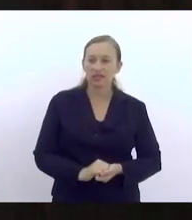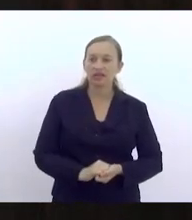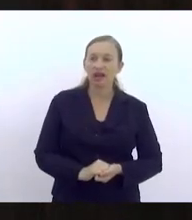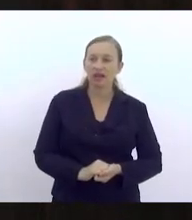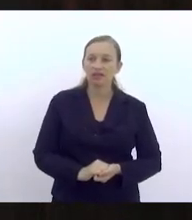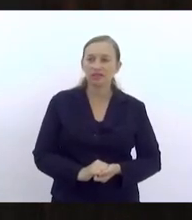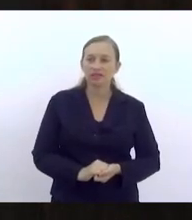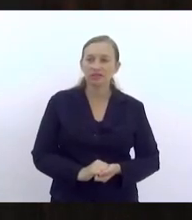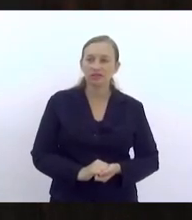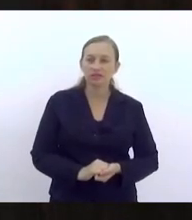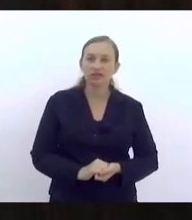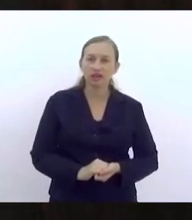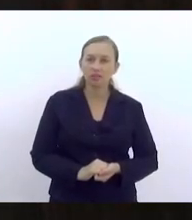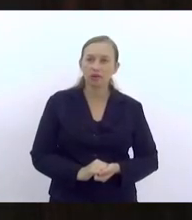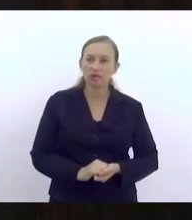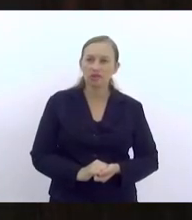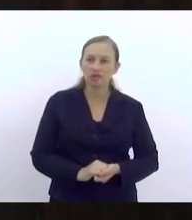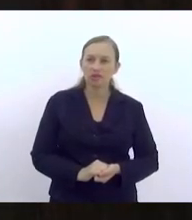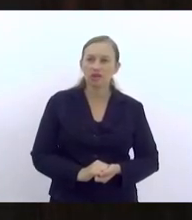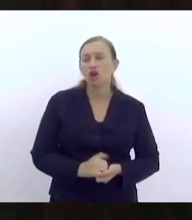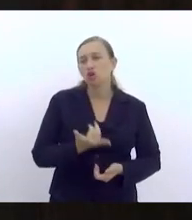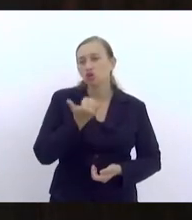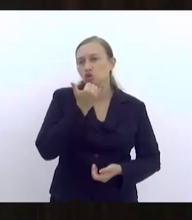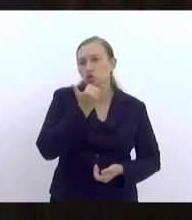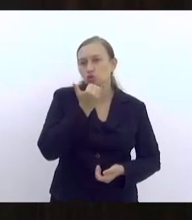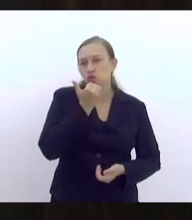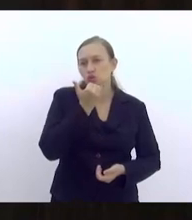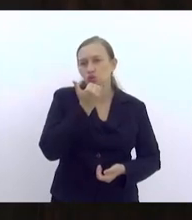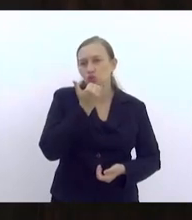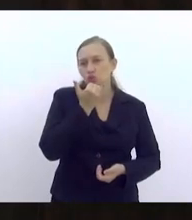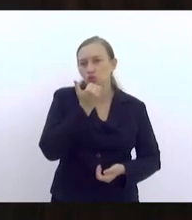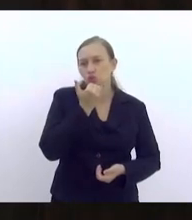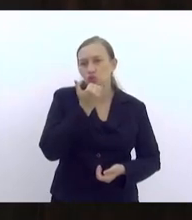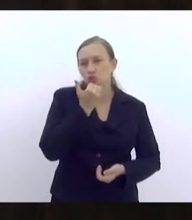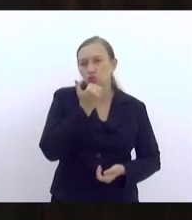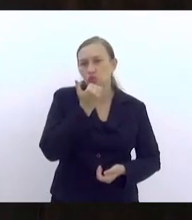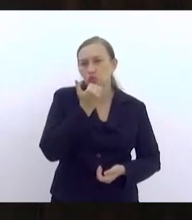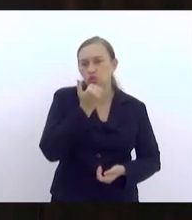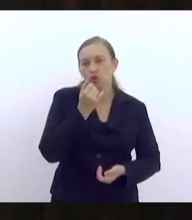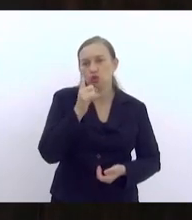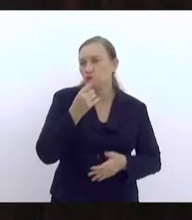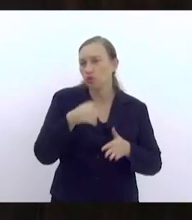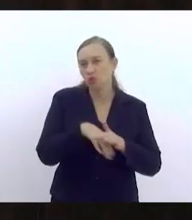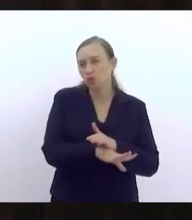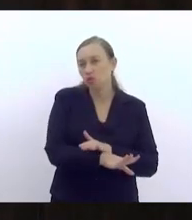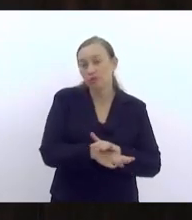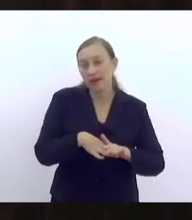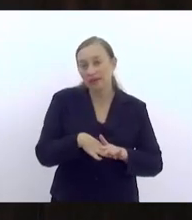Ah, desculpa. Eu ainda não estou habituado aqui.